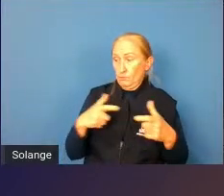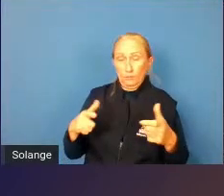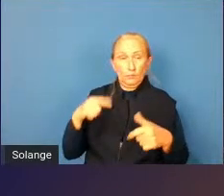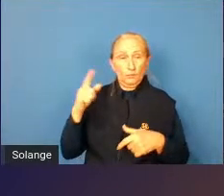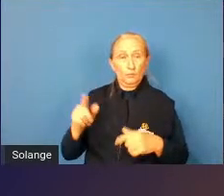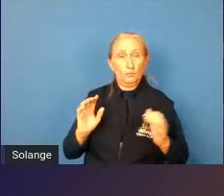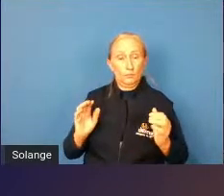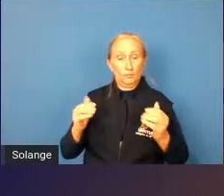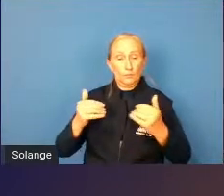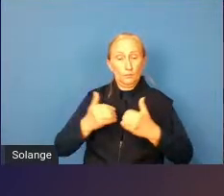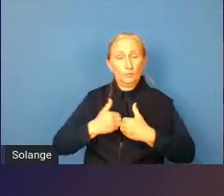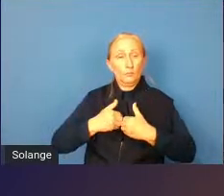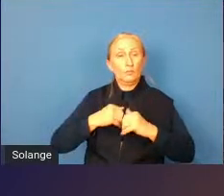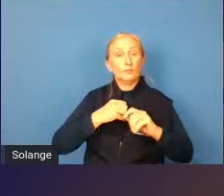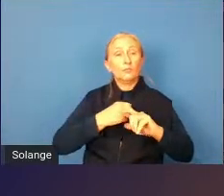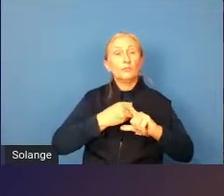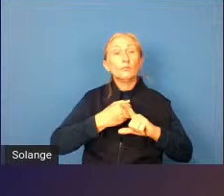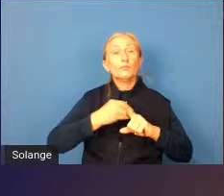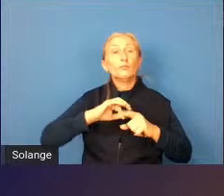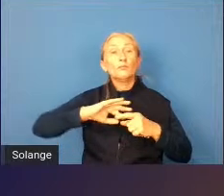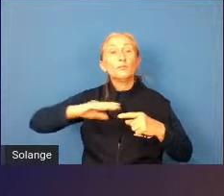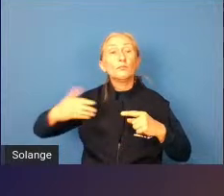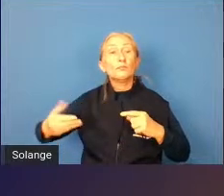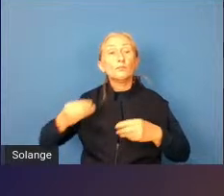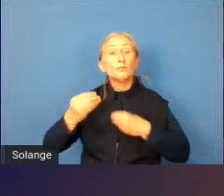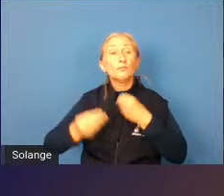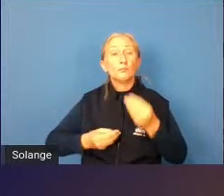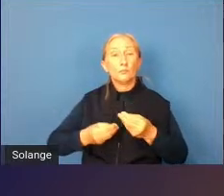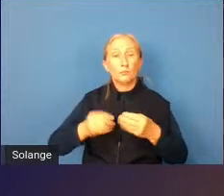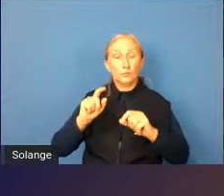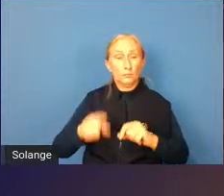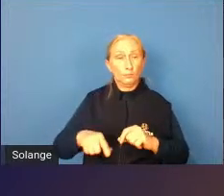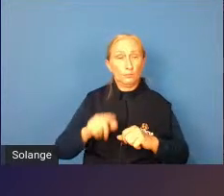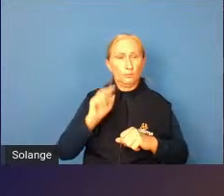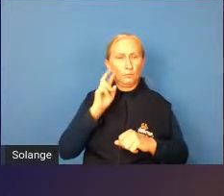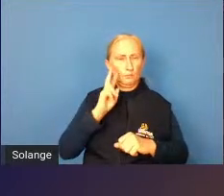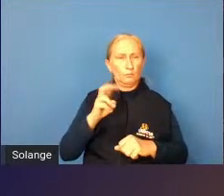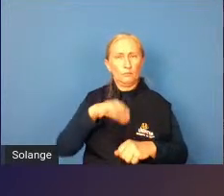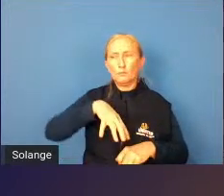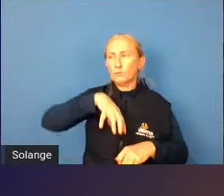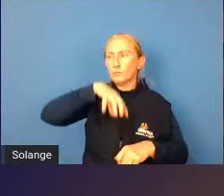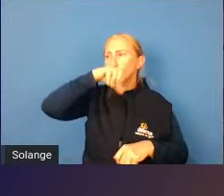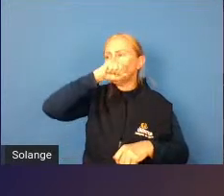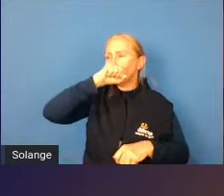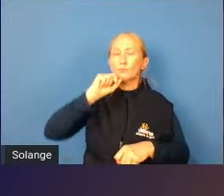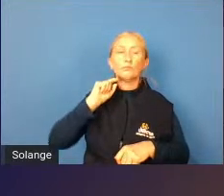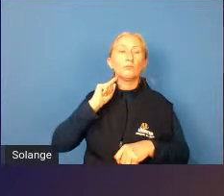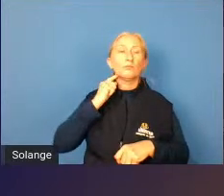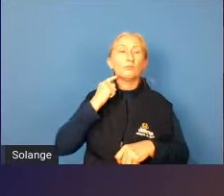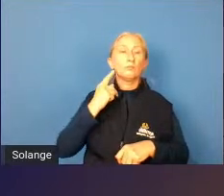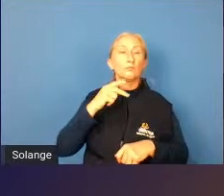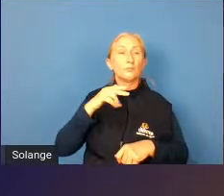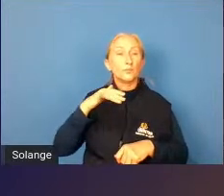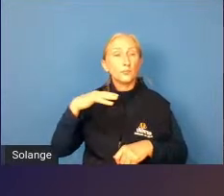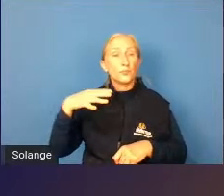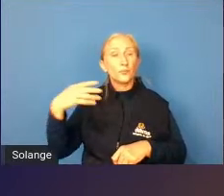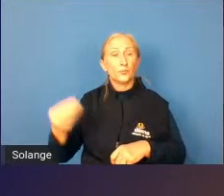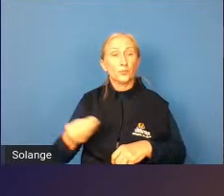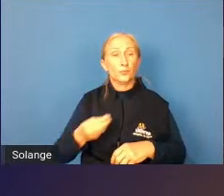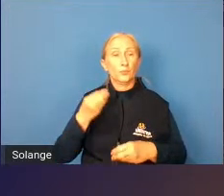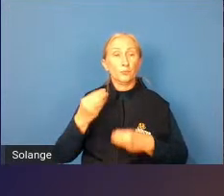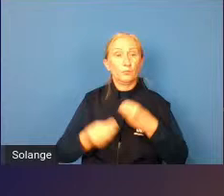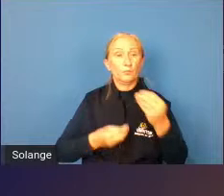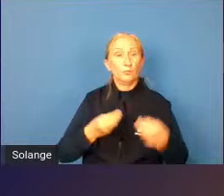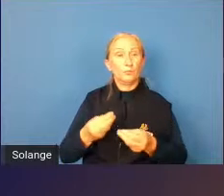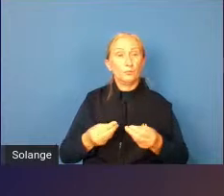síndrome do autismo principalmente sobre a poluição né que a gente respira todos os dias entre elas a poluição